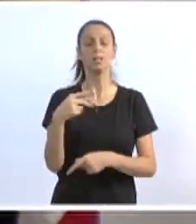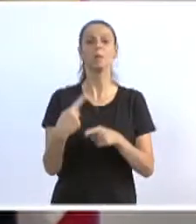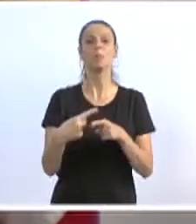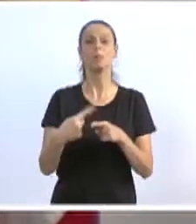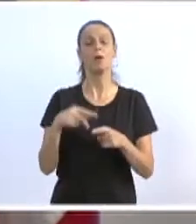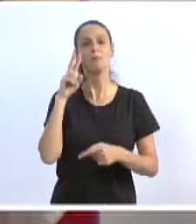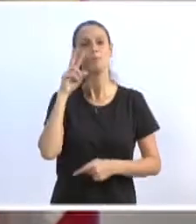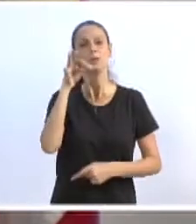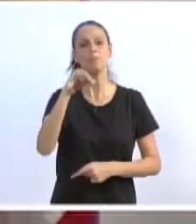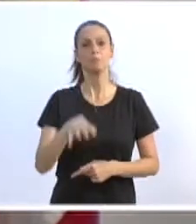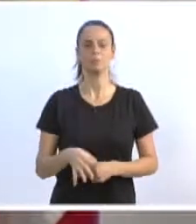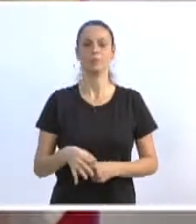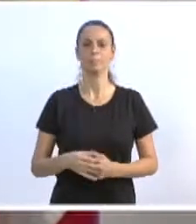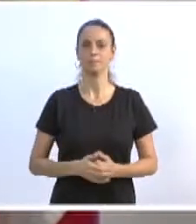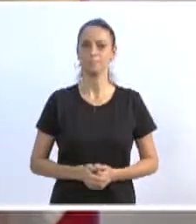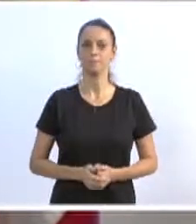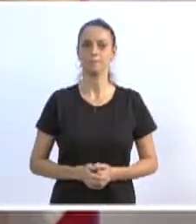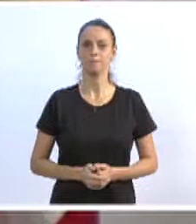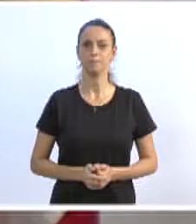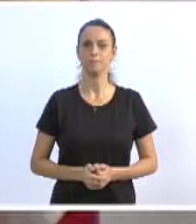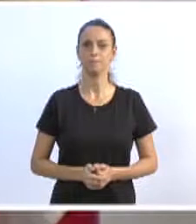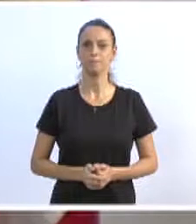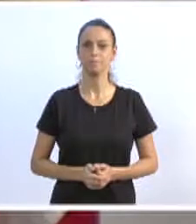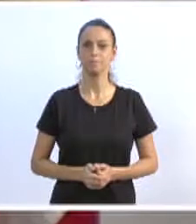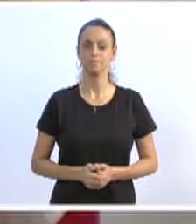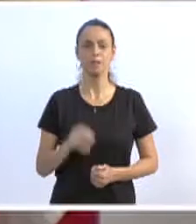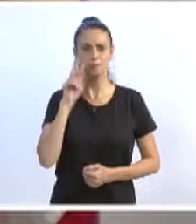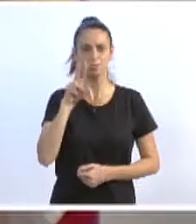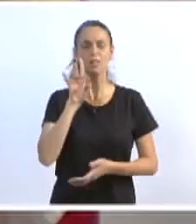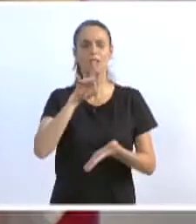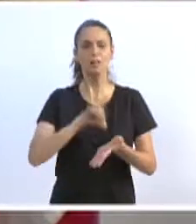verificar a situação, a situação in loco,